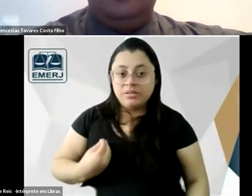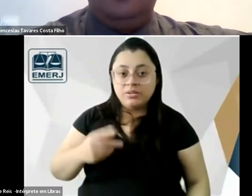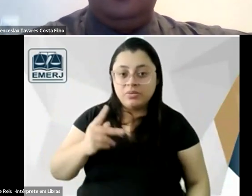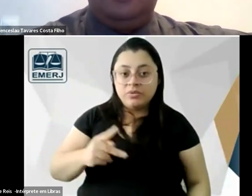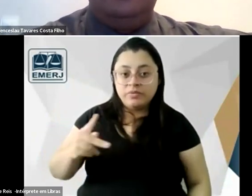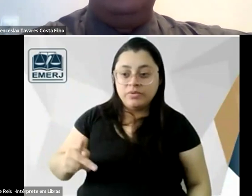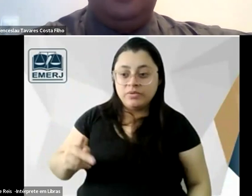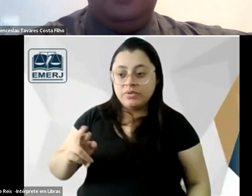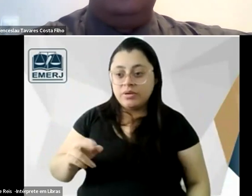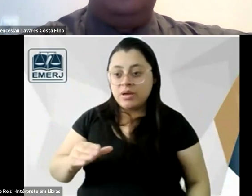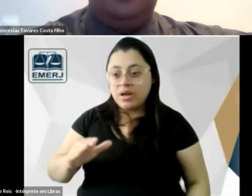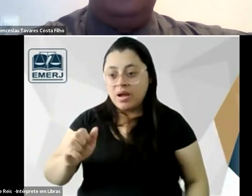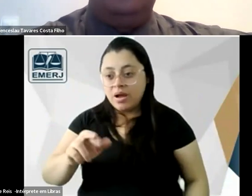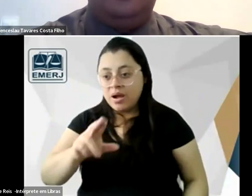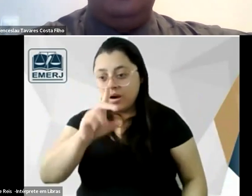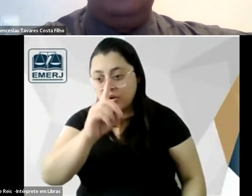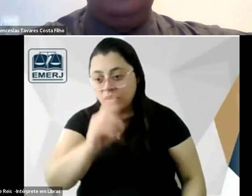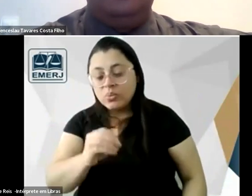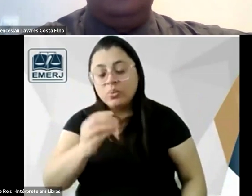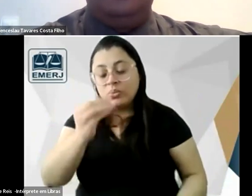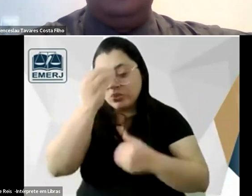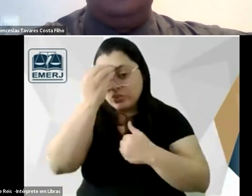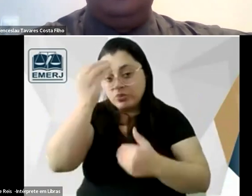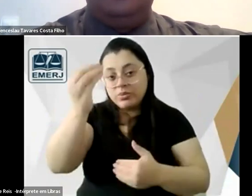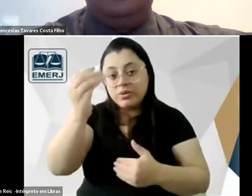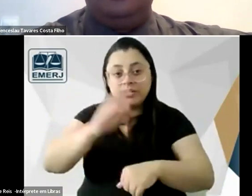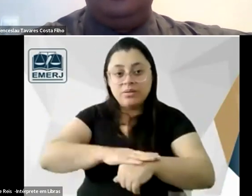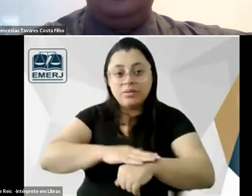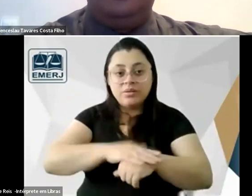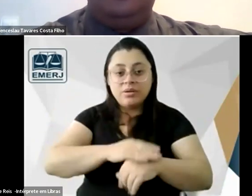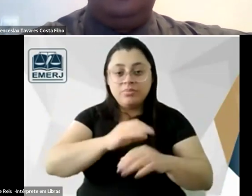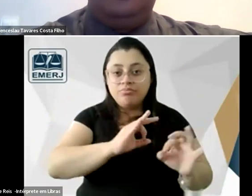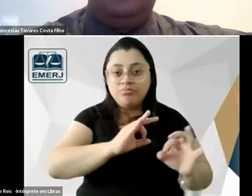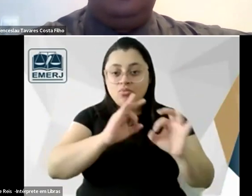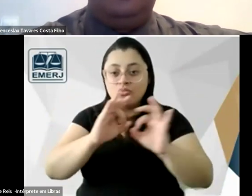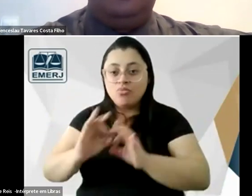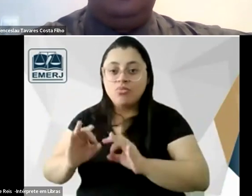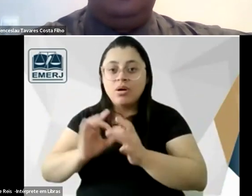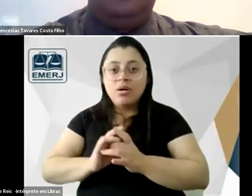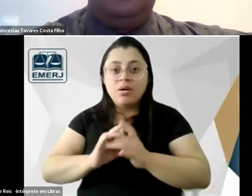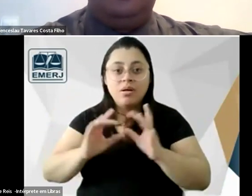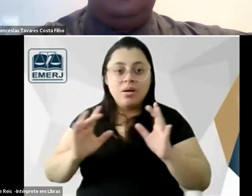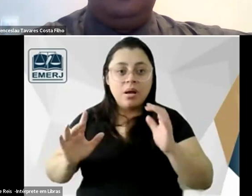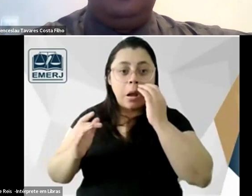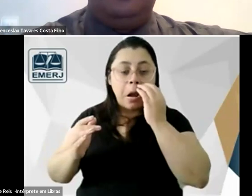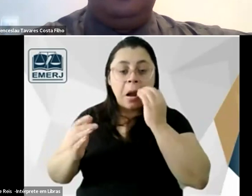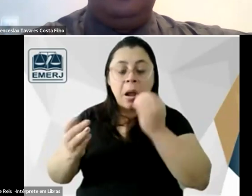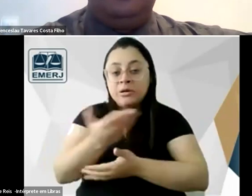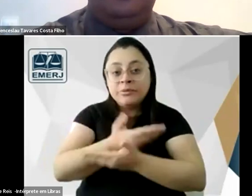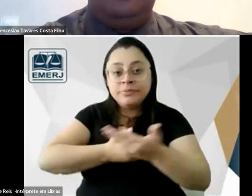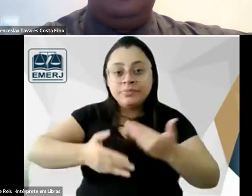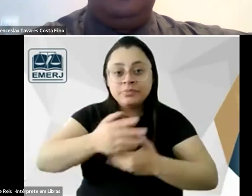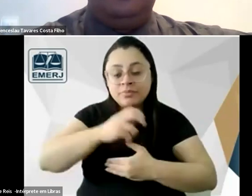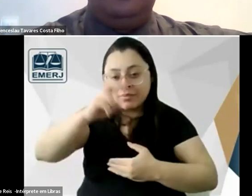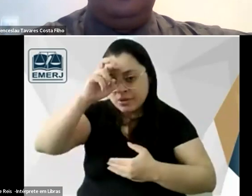Ricardo Borma muito obrigado professor aí ter o tempo a disponibilidade de tempo a generosidade intelectual de vir